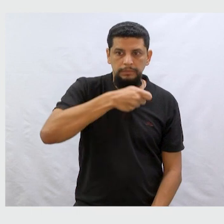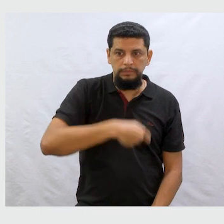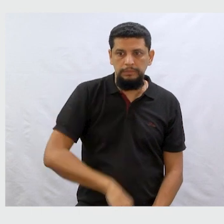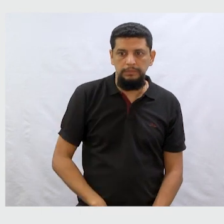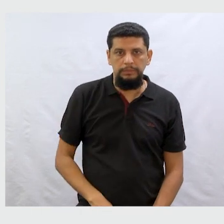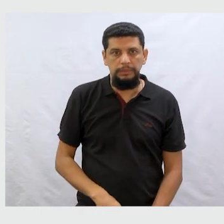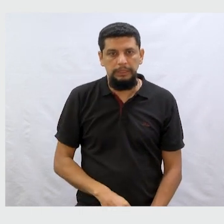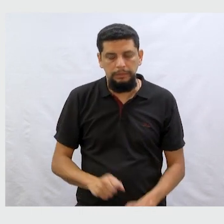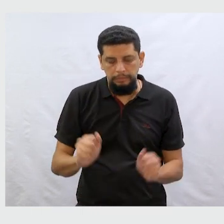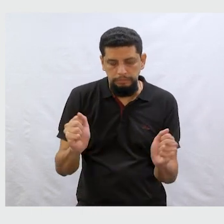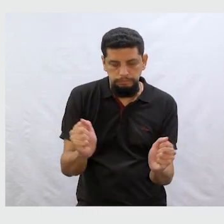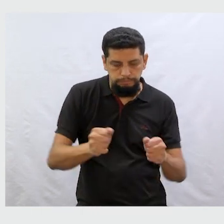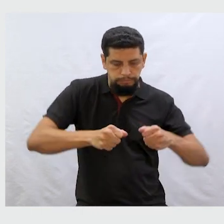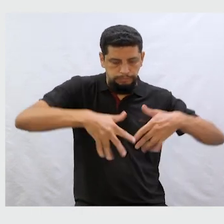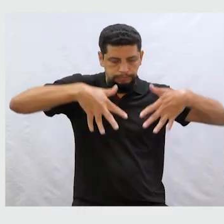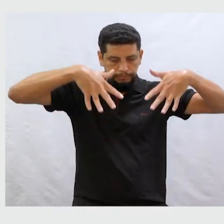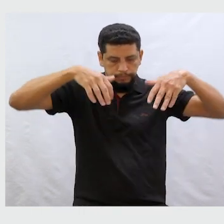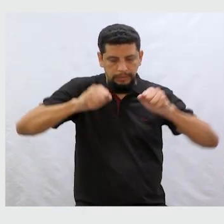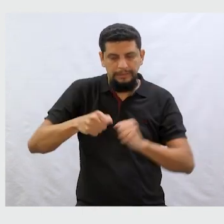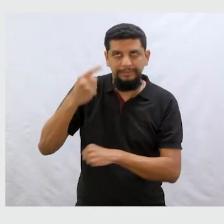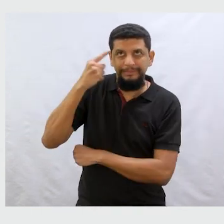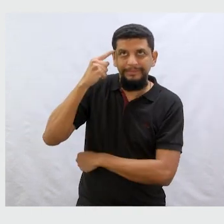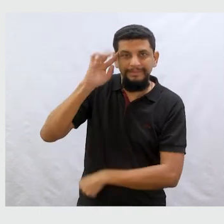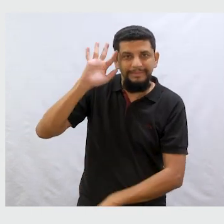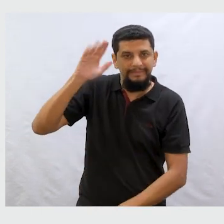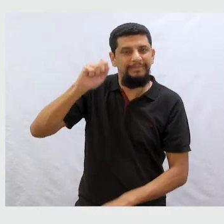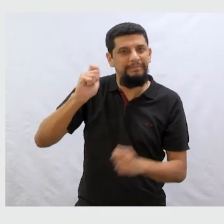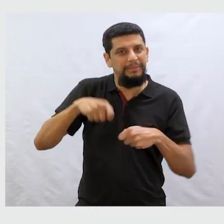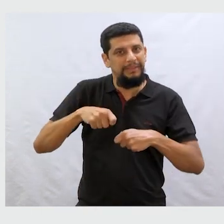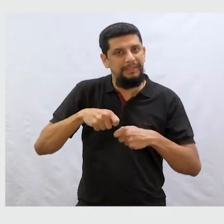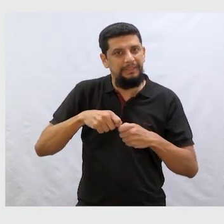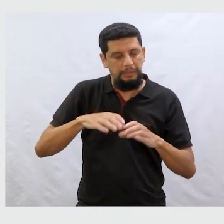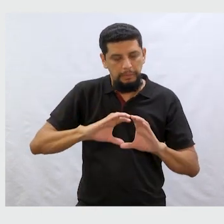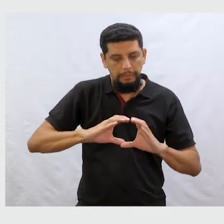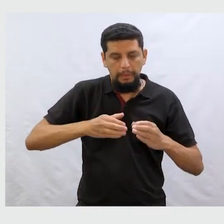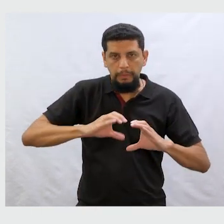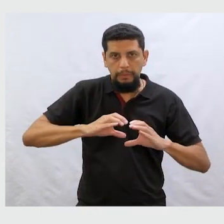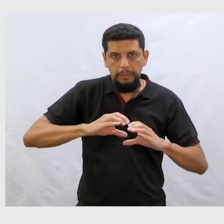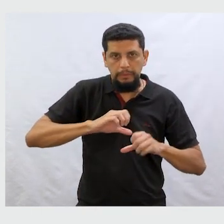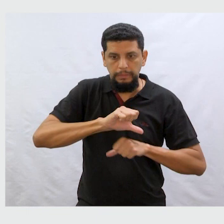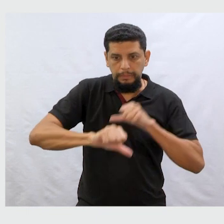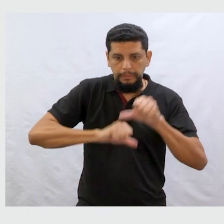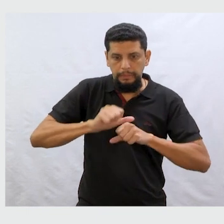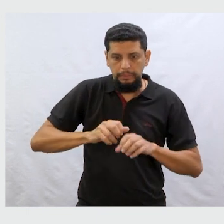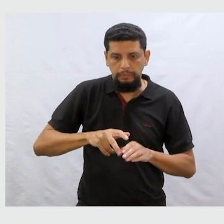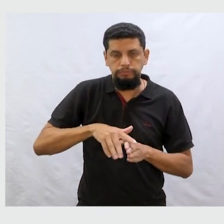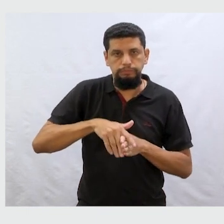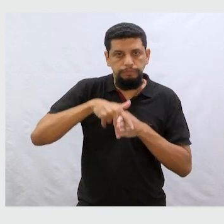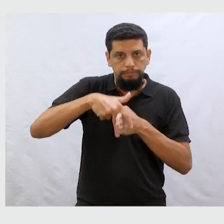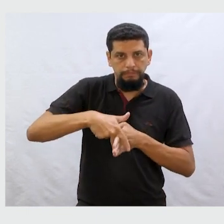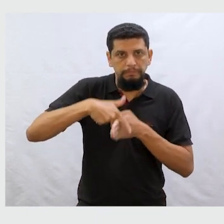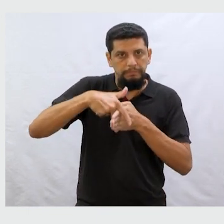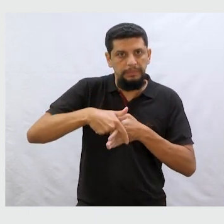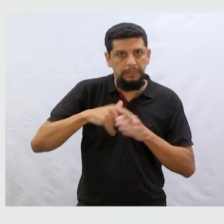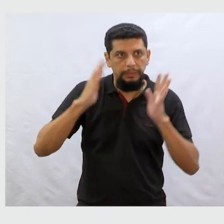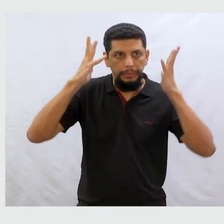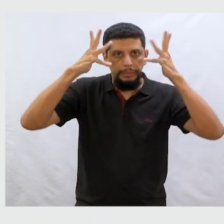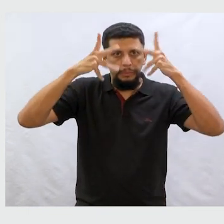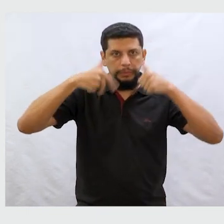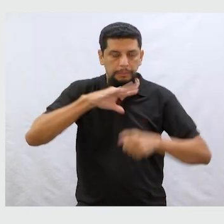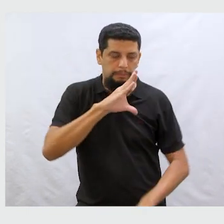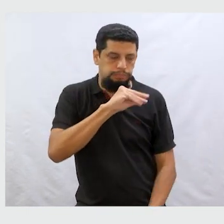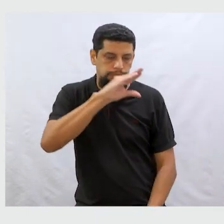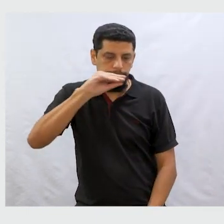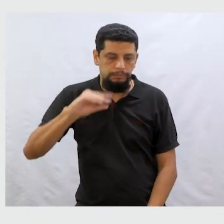aquele bocadinho de magia que atiça a imaginação e que pode estar numa abóbora que vira uma linda carruagem. Num bicho que